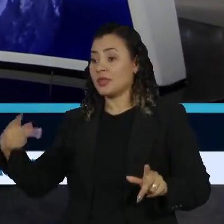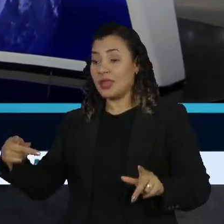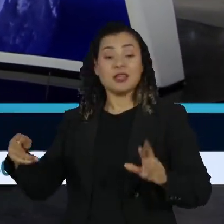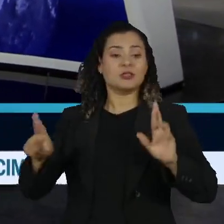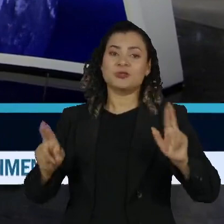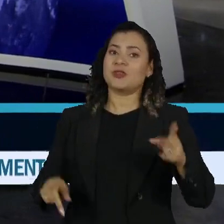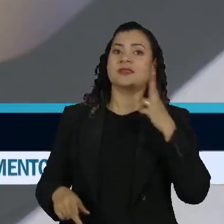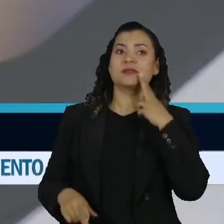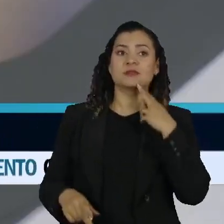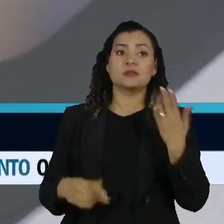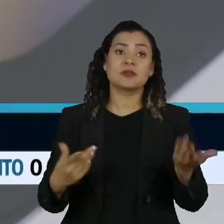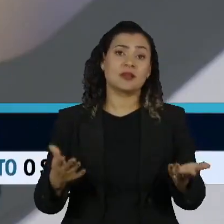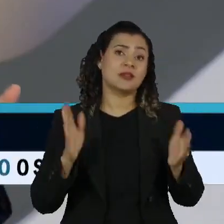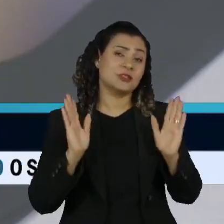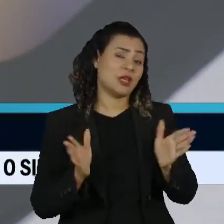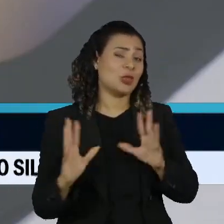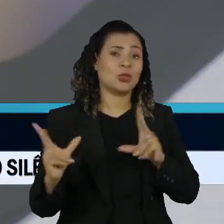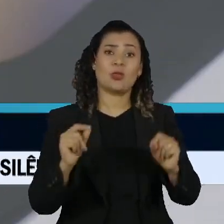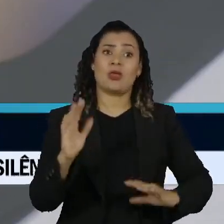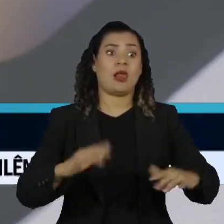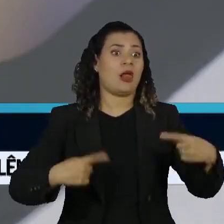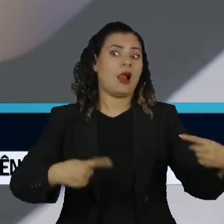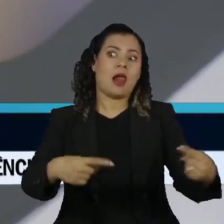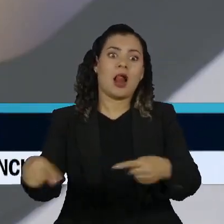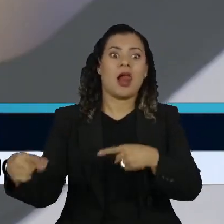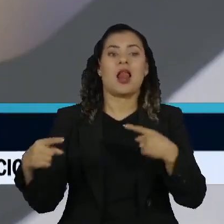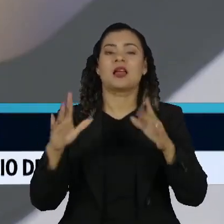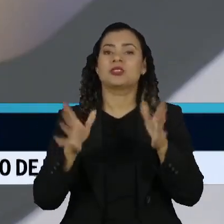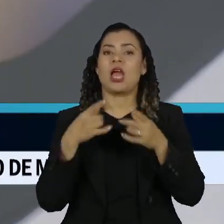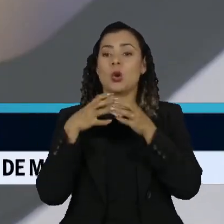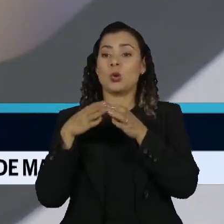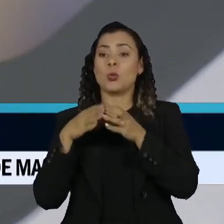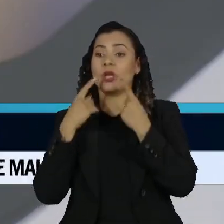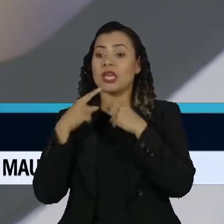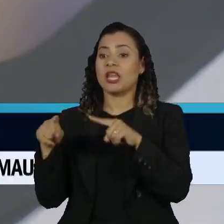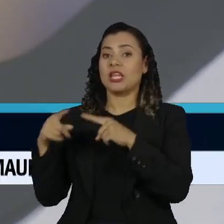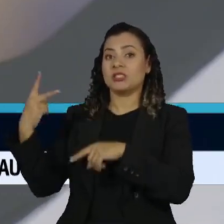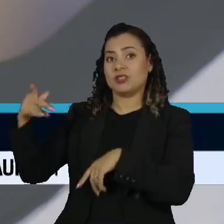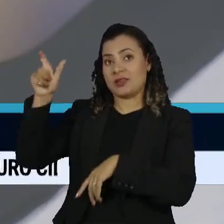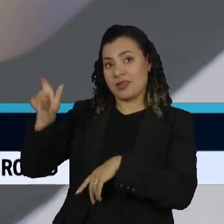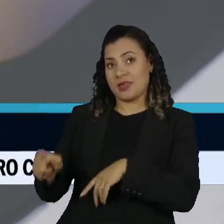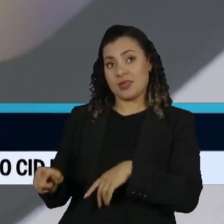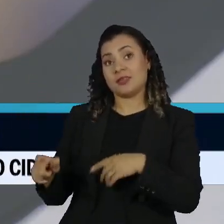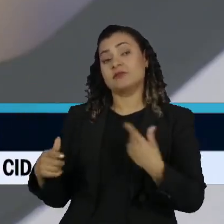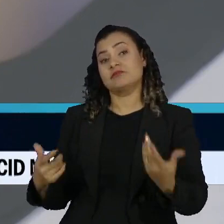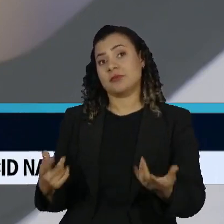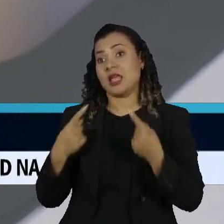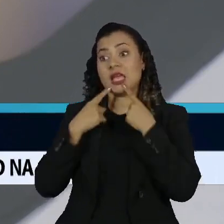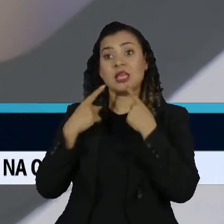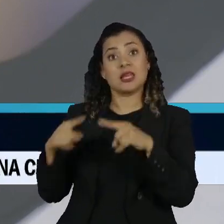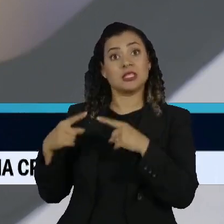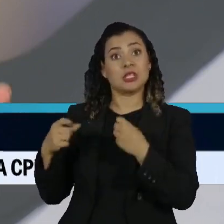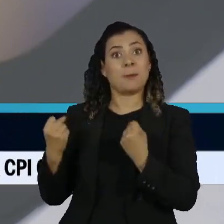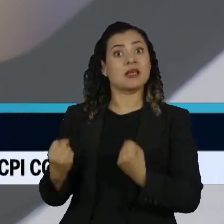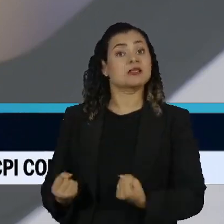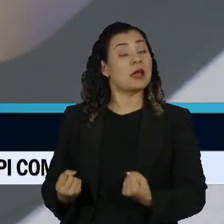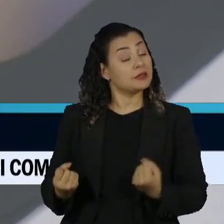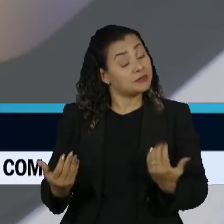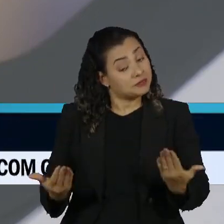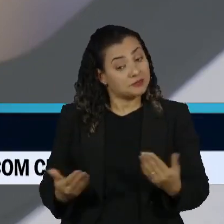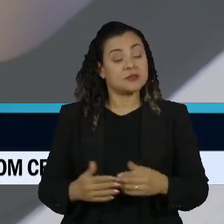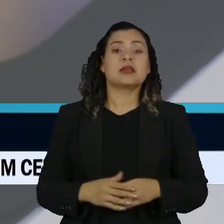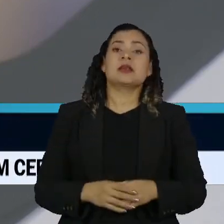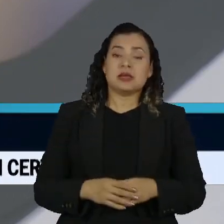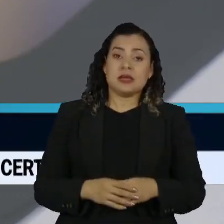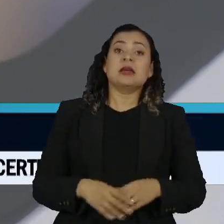virou um flaflu como tudo vira e os críticos a ele fazendo críticas bastante pesadas e